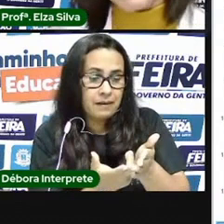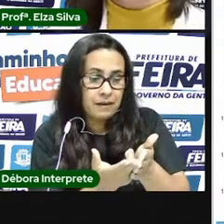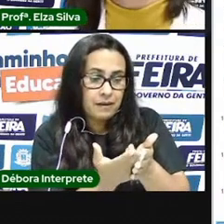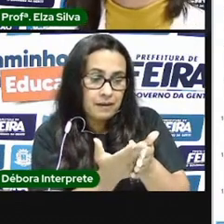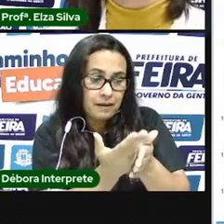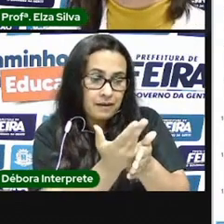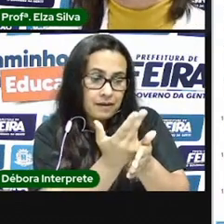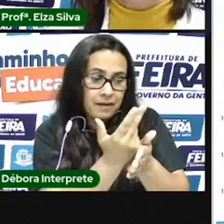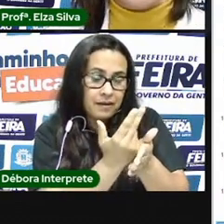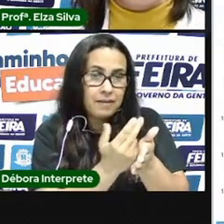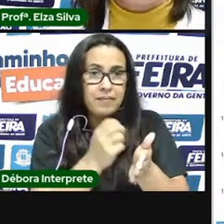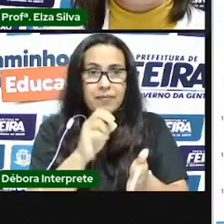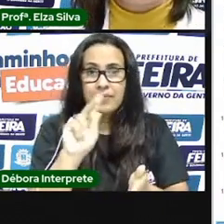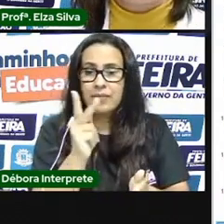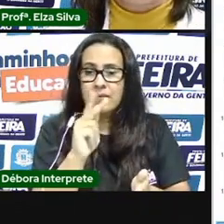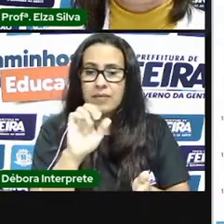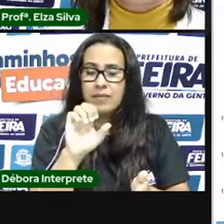conhecidas como HQ